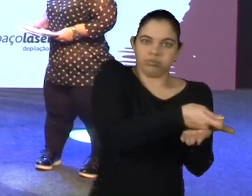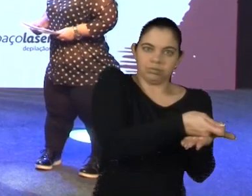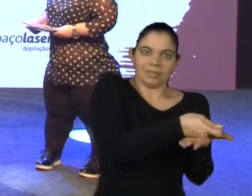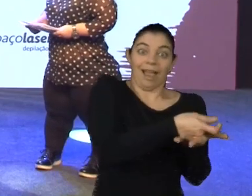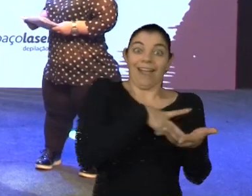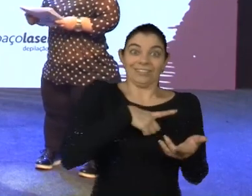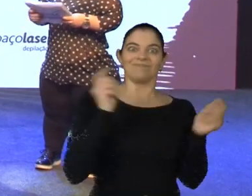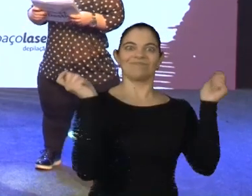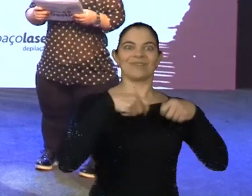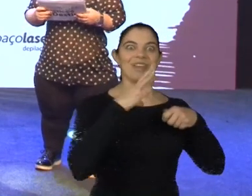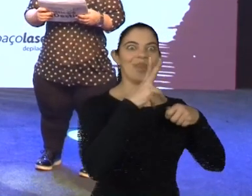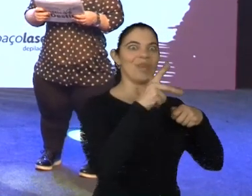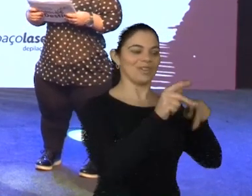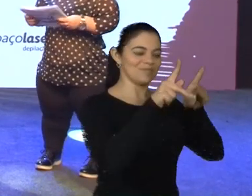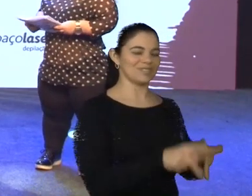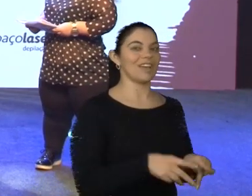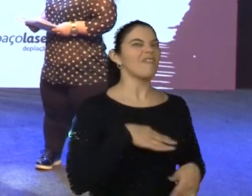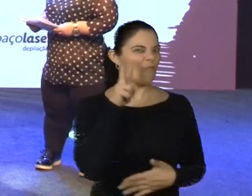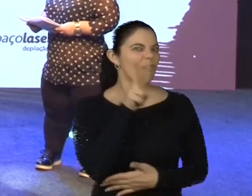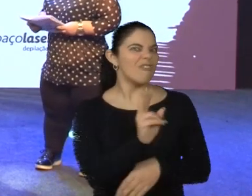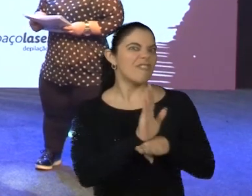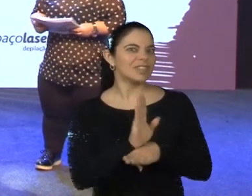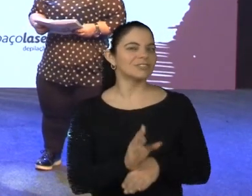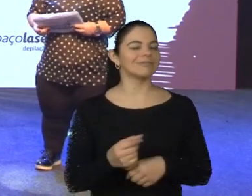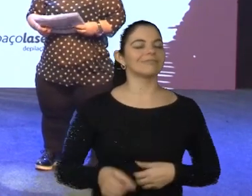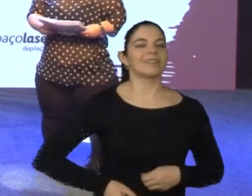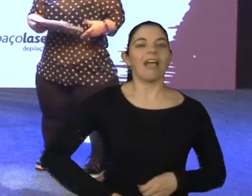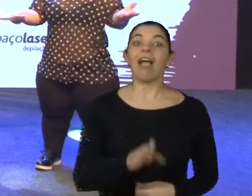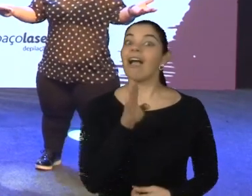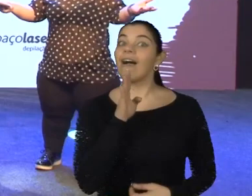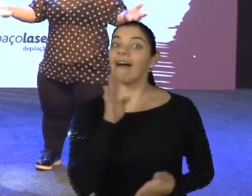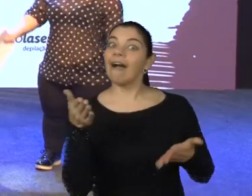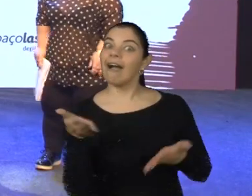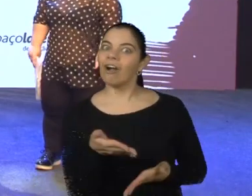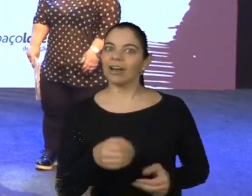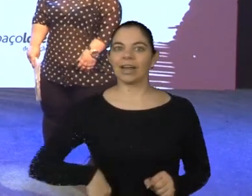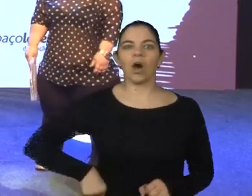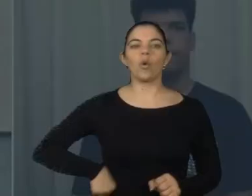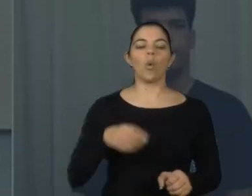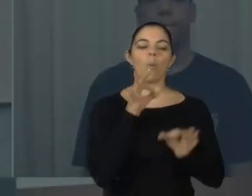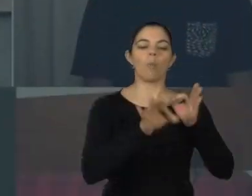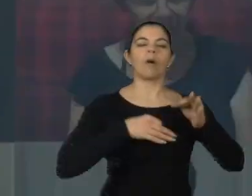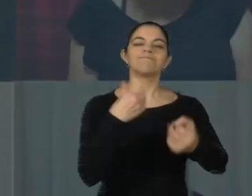todos os seus colaboradores. Vamos assistir agora o vídeo, Rogério, por favor, conheça agora o projeto Abraça.